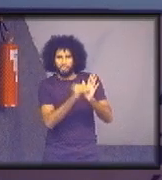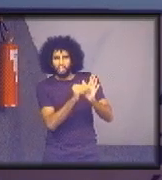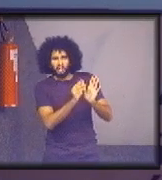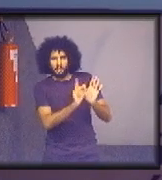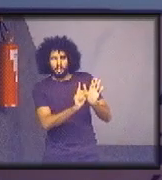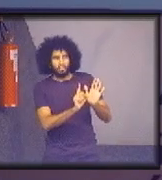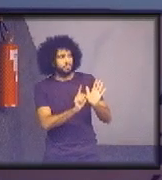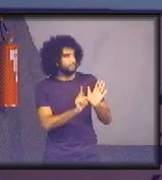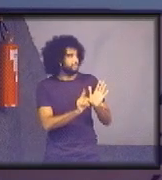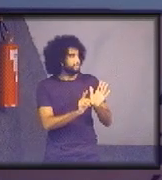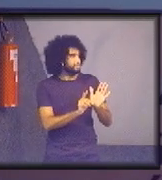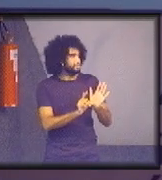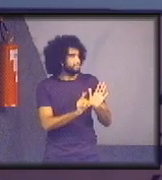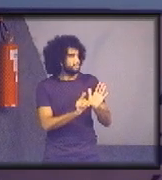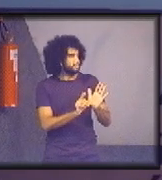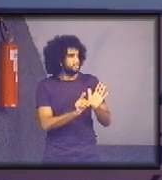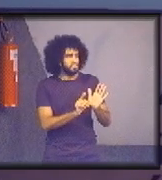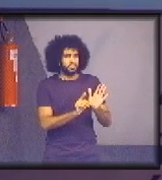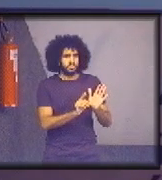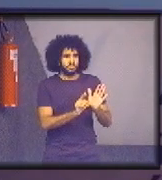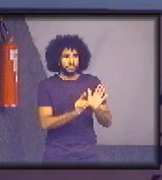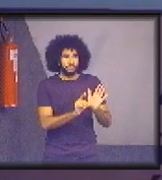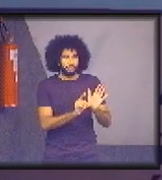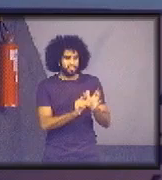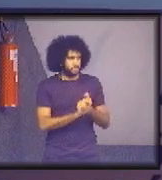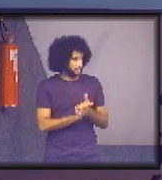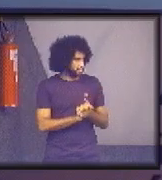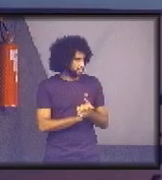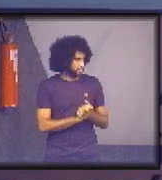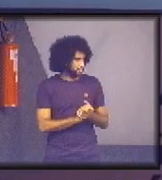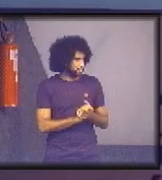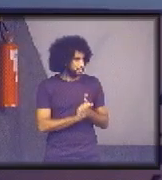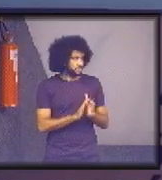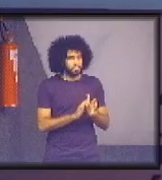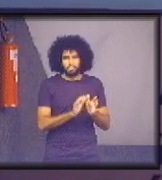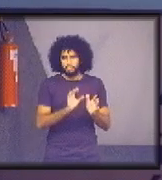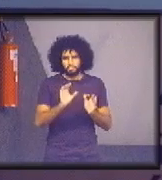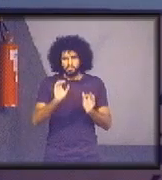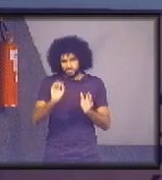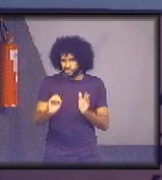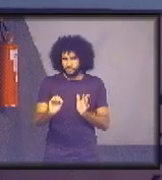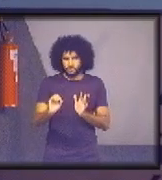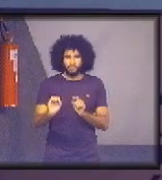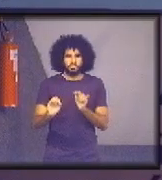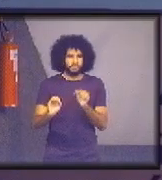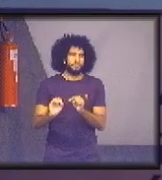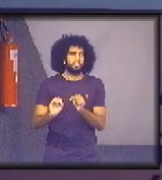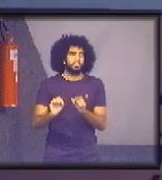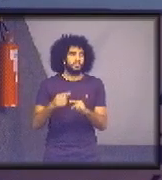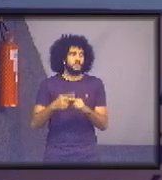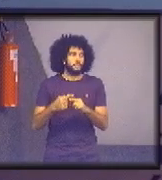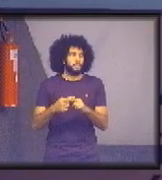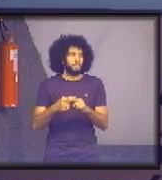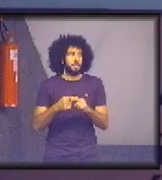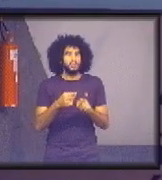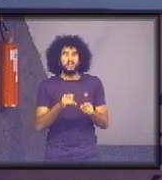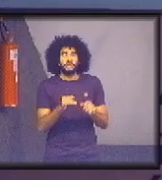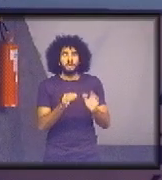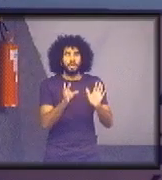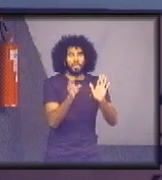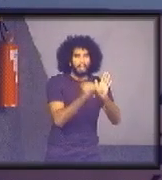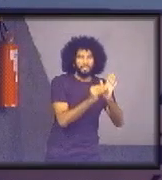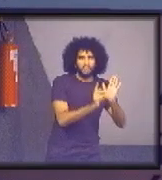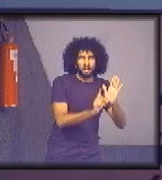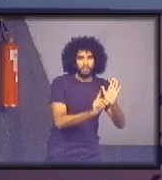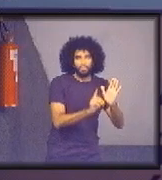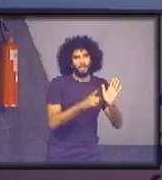não se aplica não. Não se aplica nesse caso, não tem nem como ser utilizado. É zero. Não se aplica seria em outra